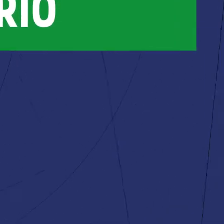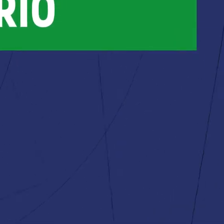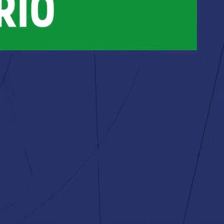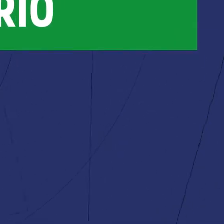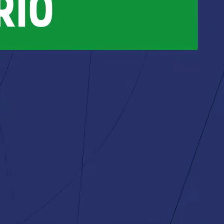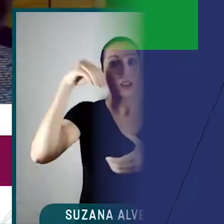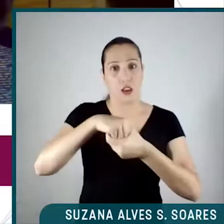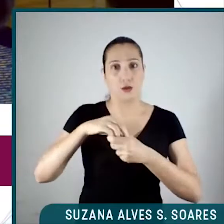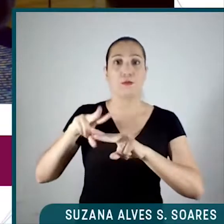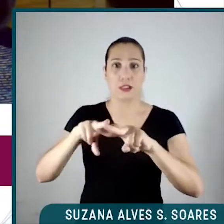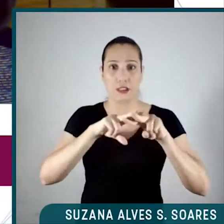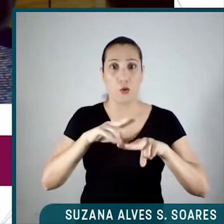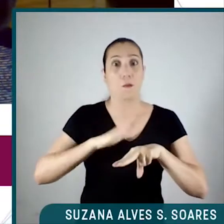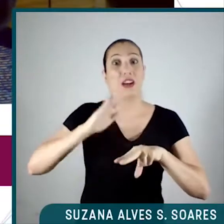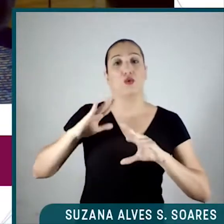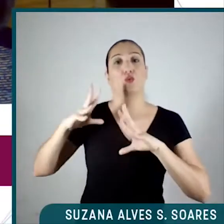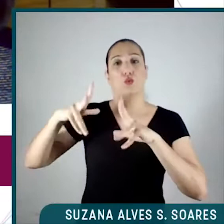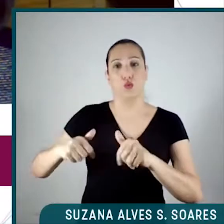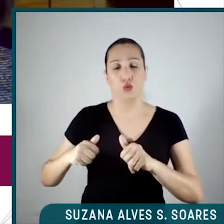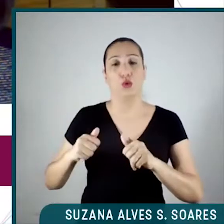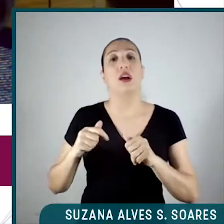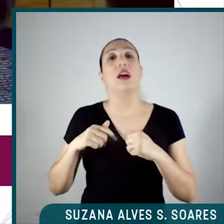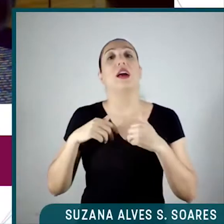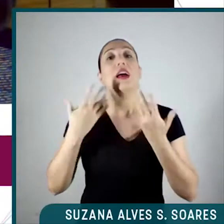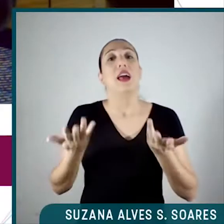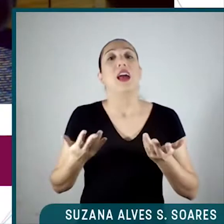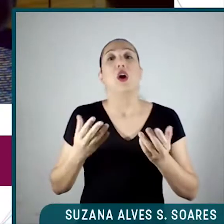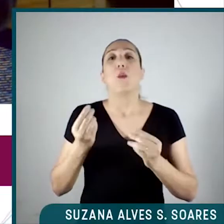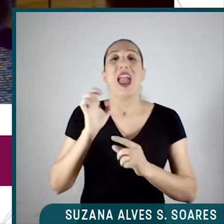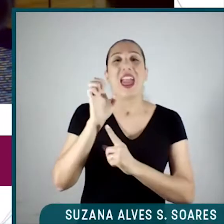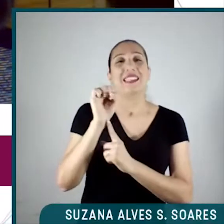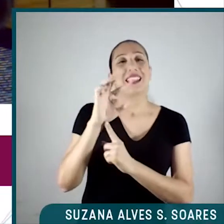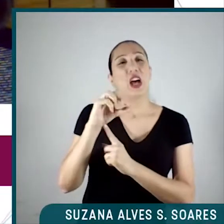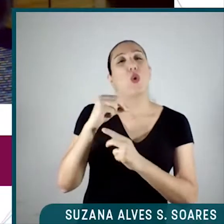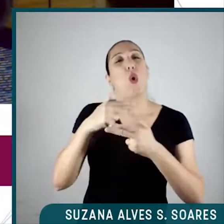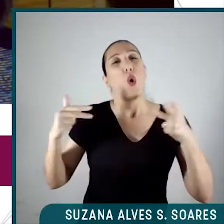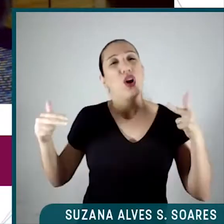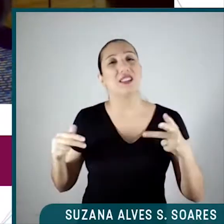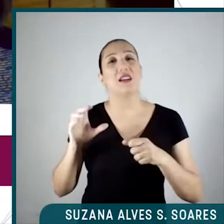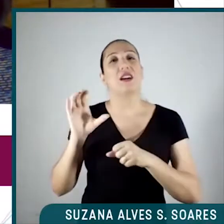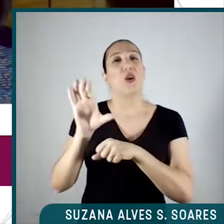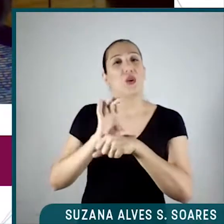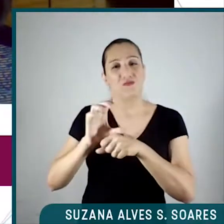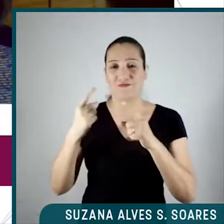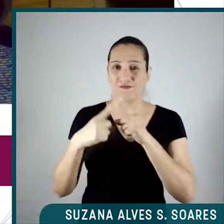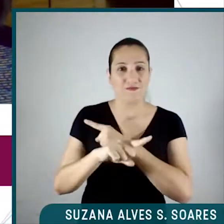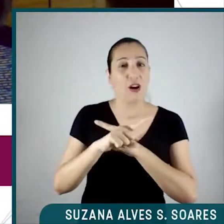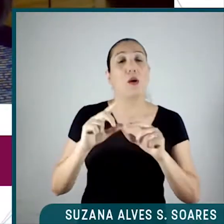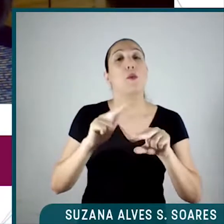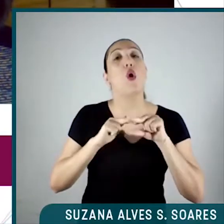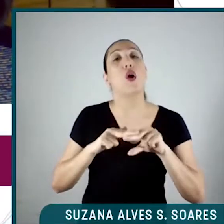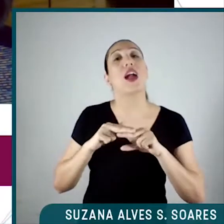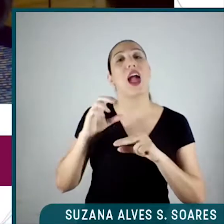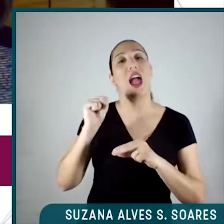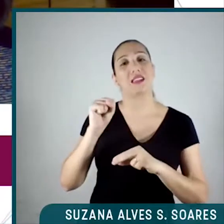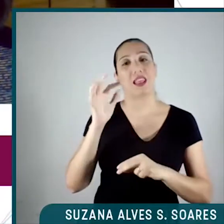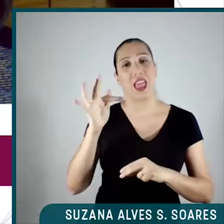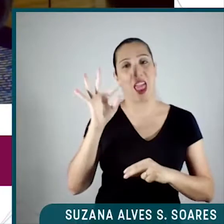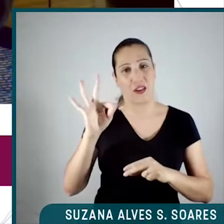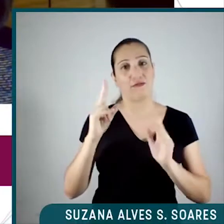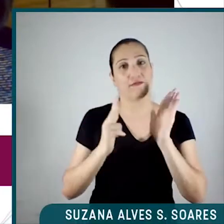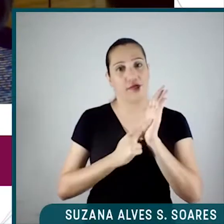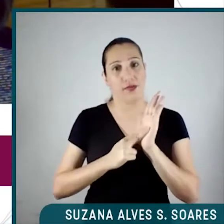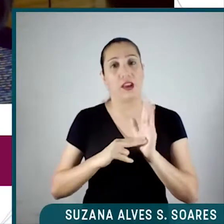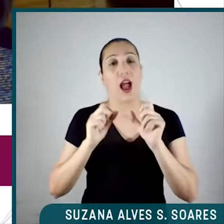O estado de coisas inconstitucional reconhecido pelo Supremo Tribunal Federal nos dá o alerta da